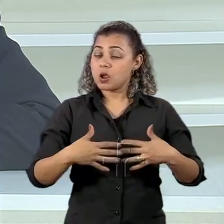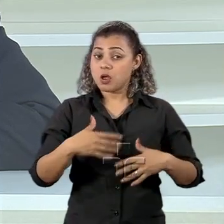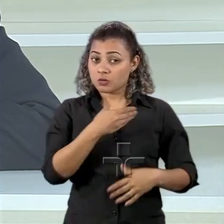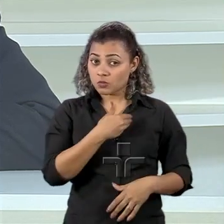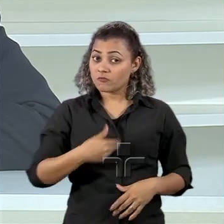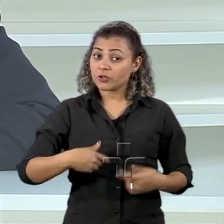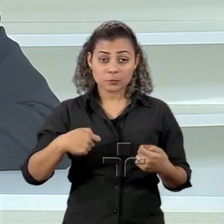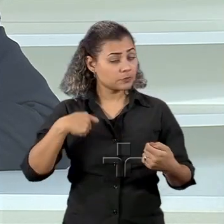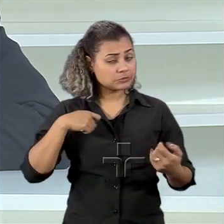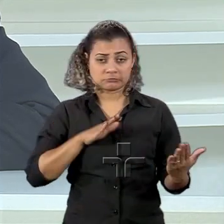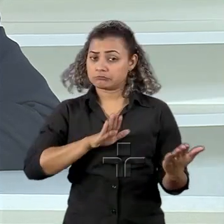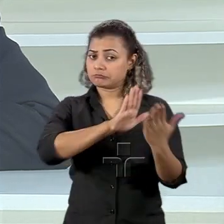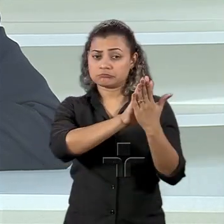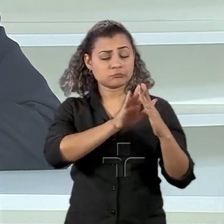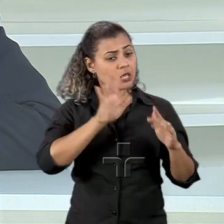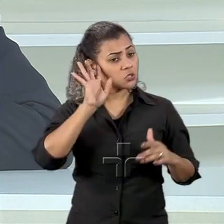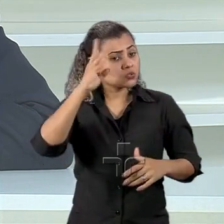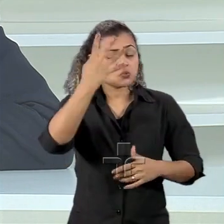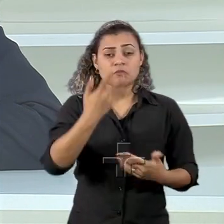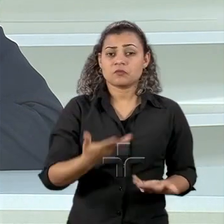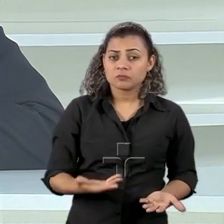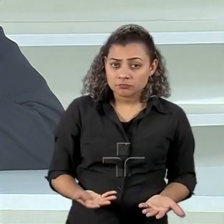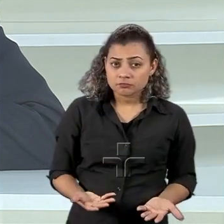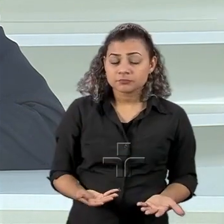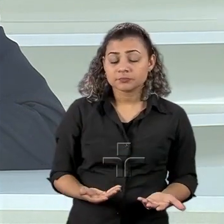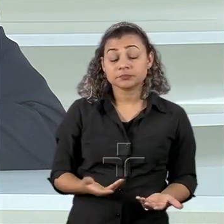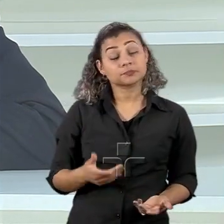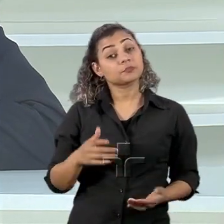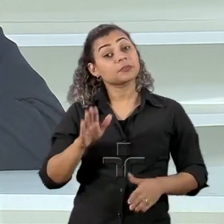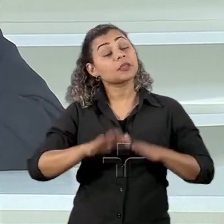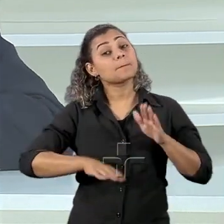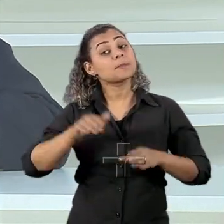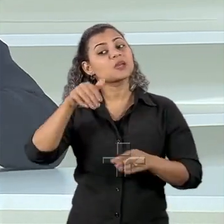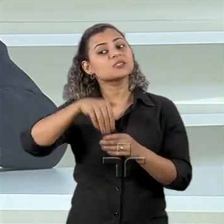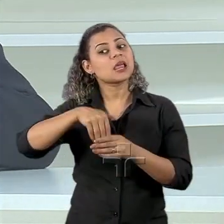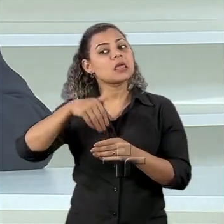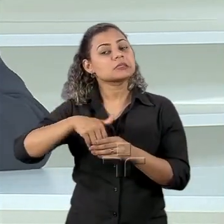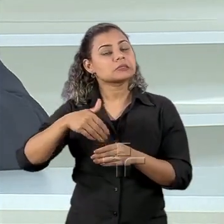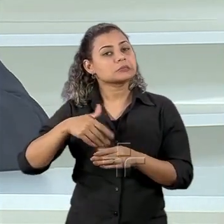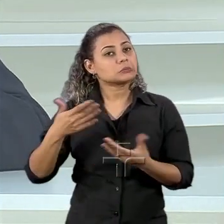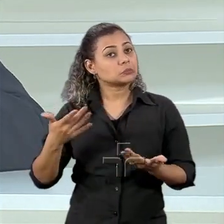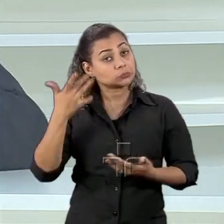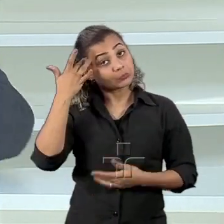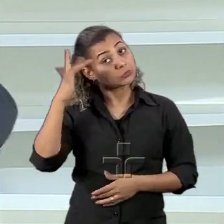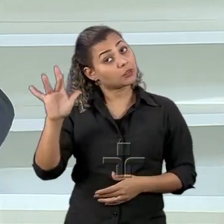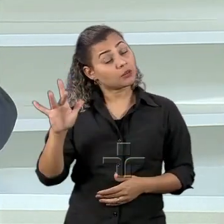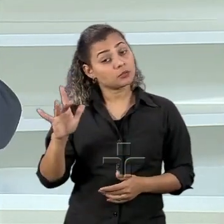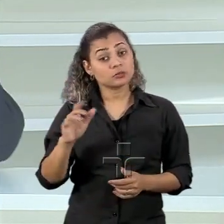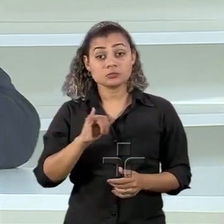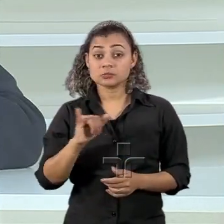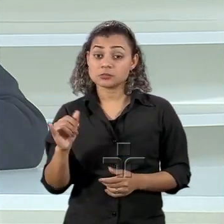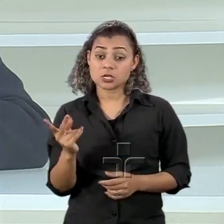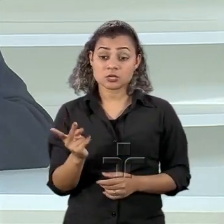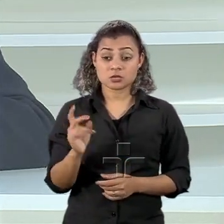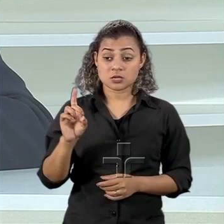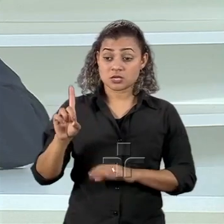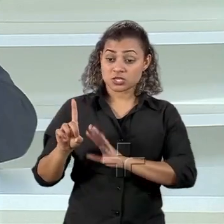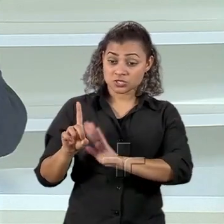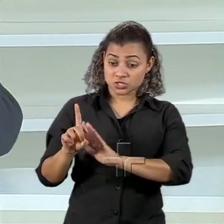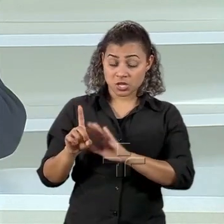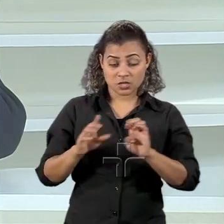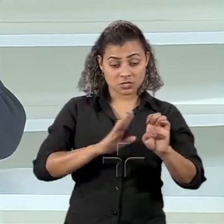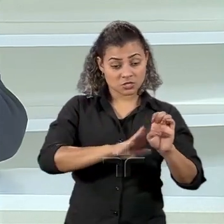vai ter que enfrentar primeiro dependendo do resultado da eleição evidentemente se um dos lados ganhar